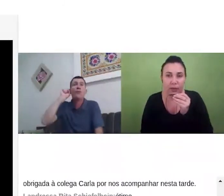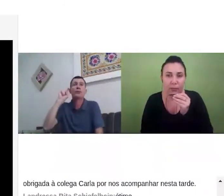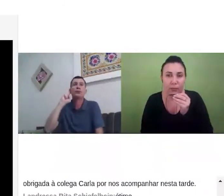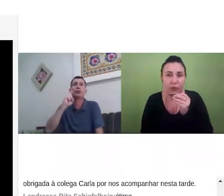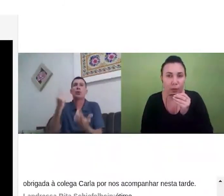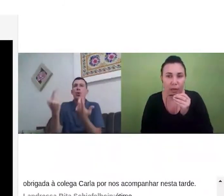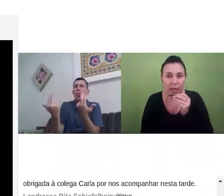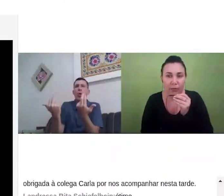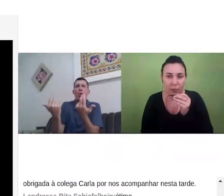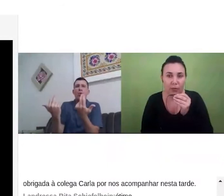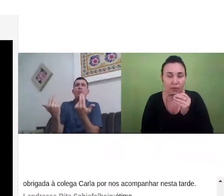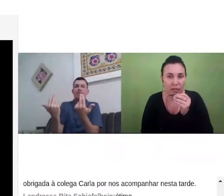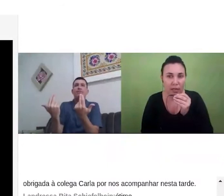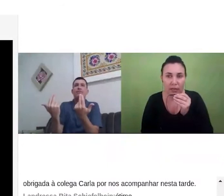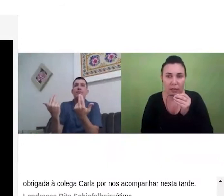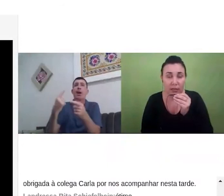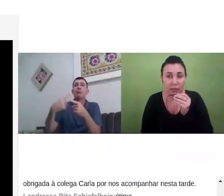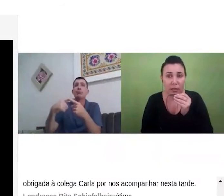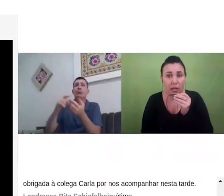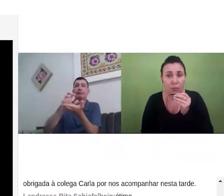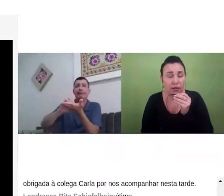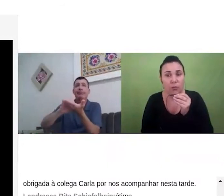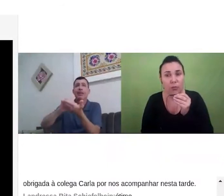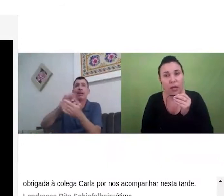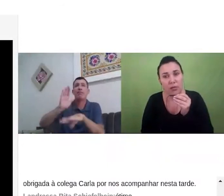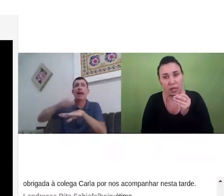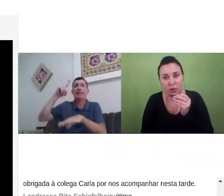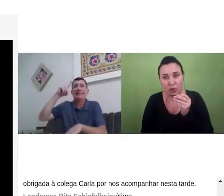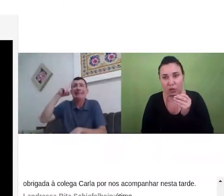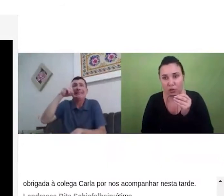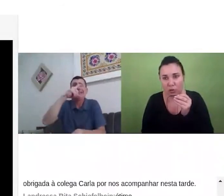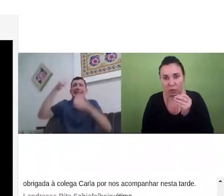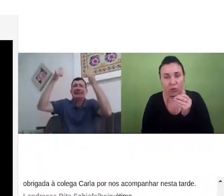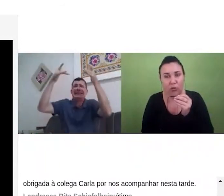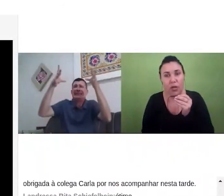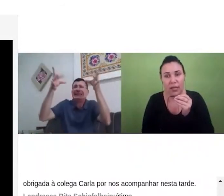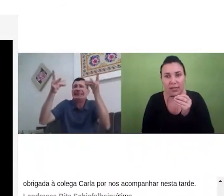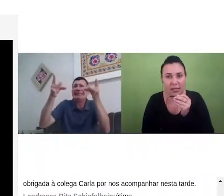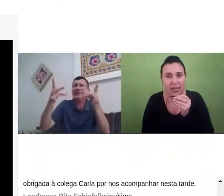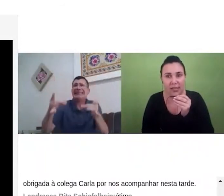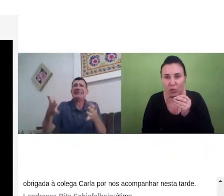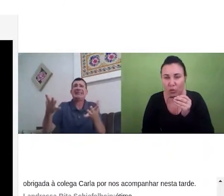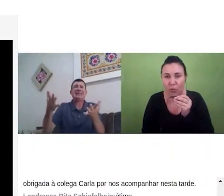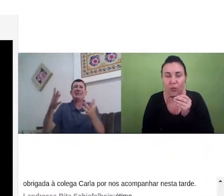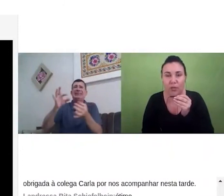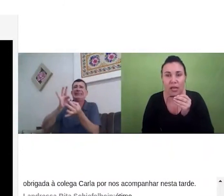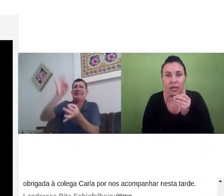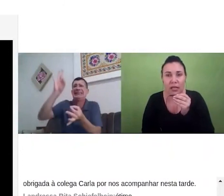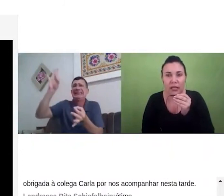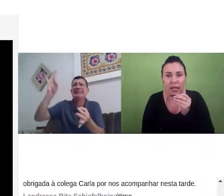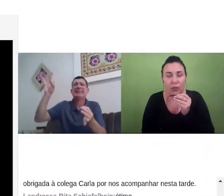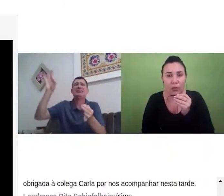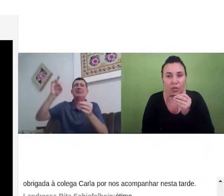muito focado o professor mostrava tanto para os alunos ouvintes quanto para os surdos esses números